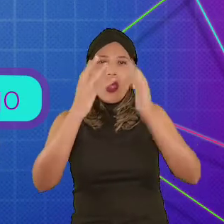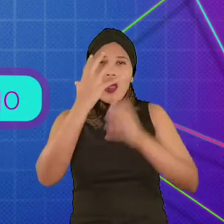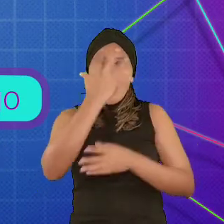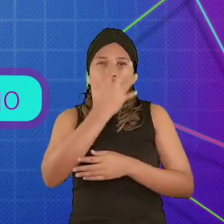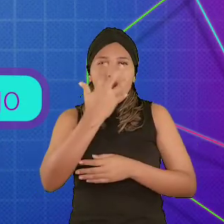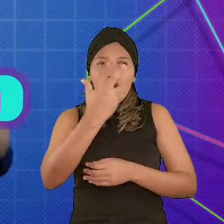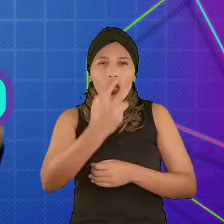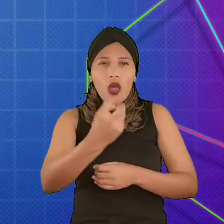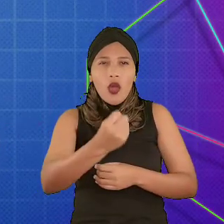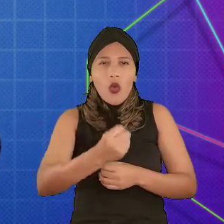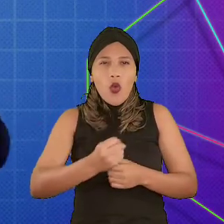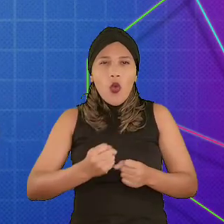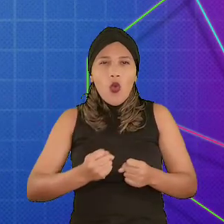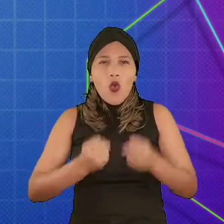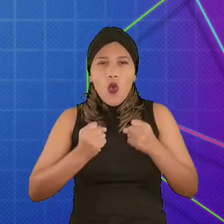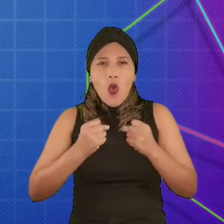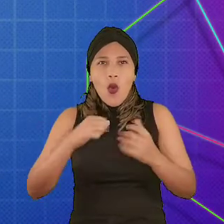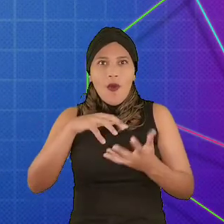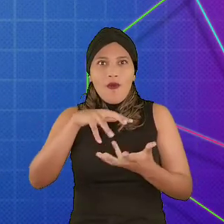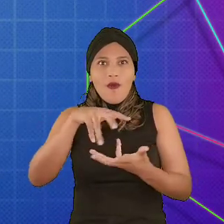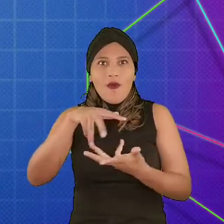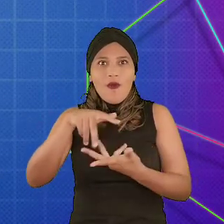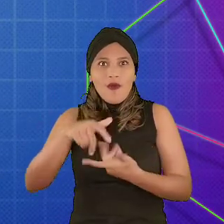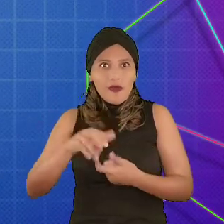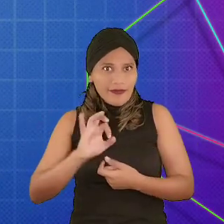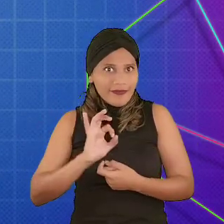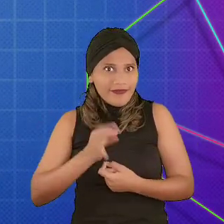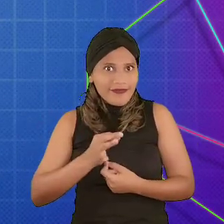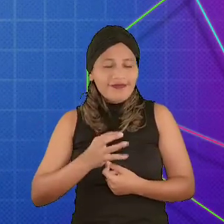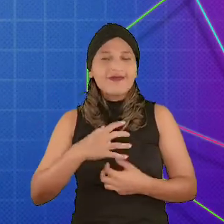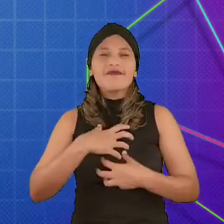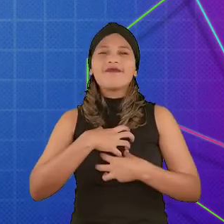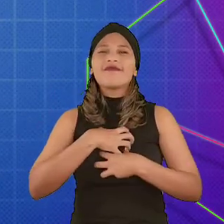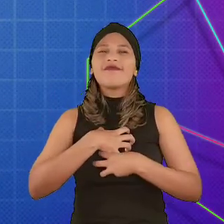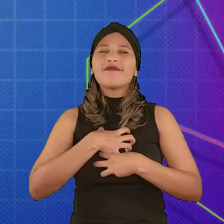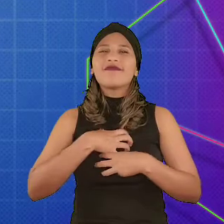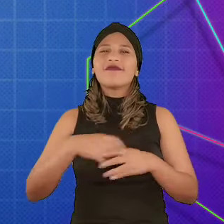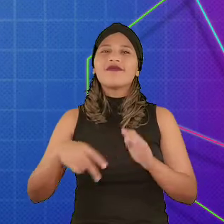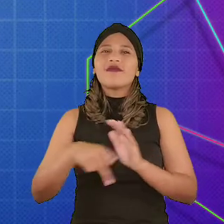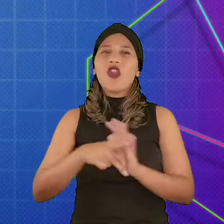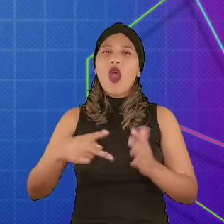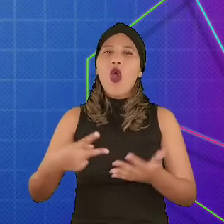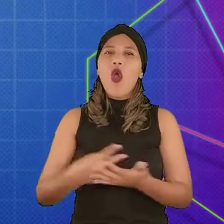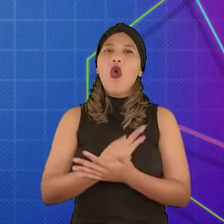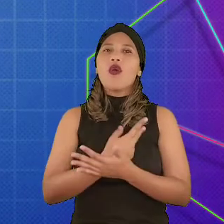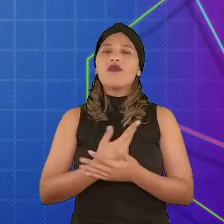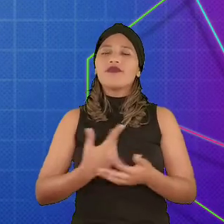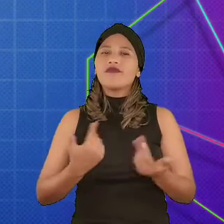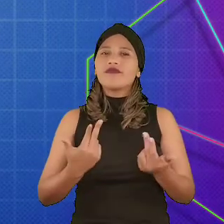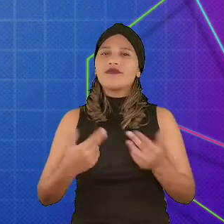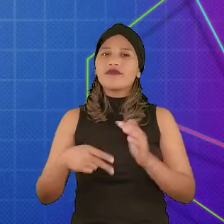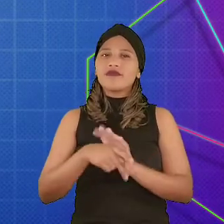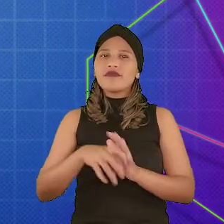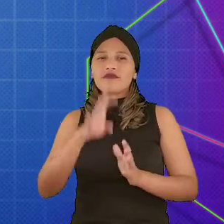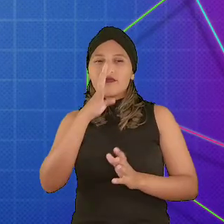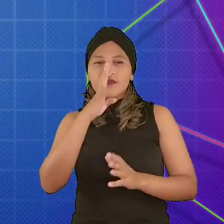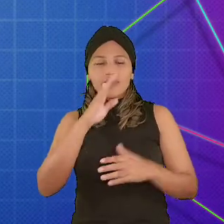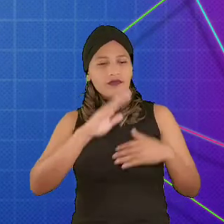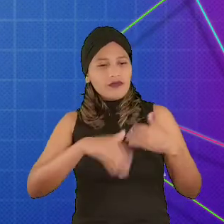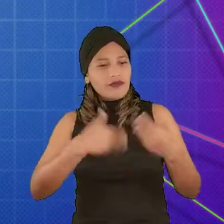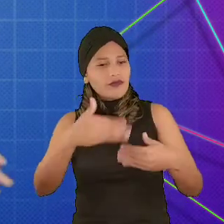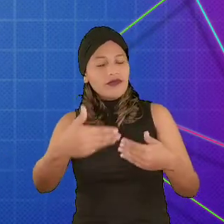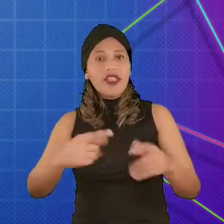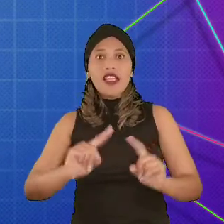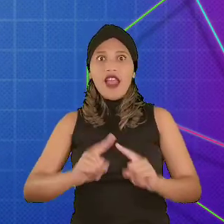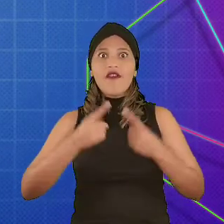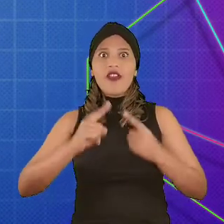completamente captado por aquele universo, não é? Aquela sensação que vem acontecendo assim que você vai se deparando com desafios